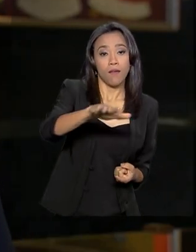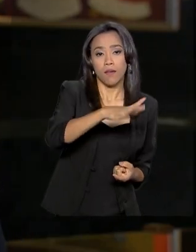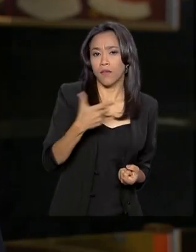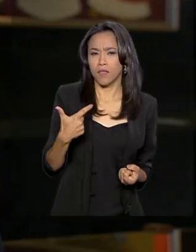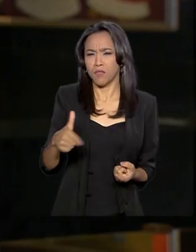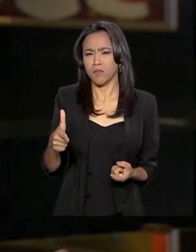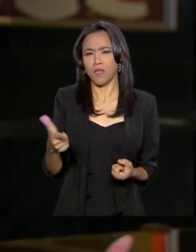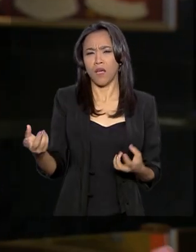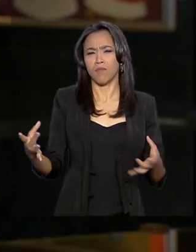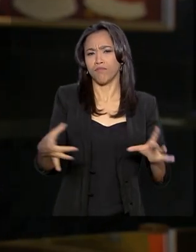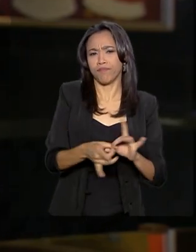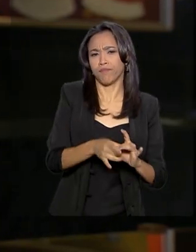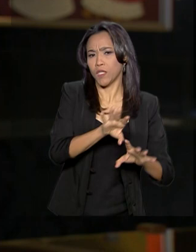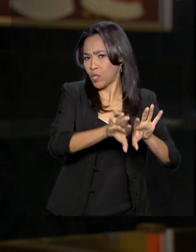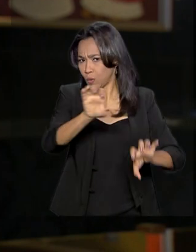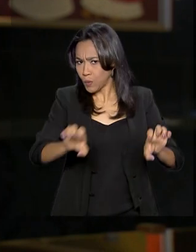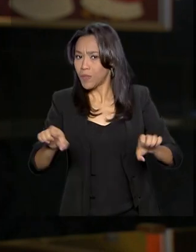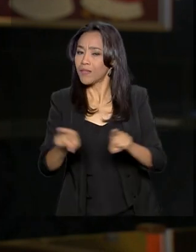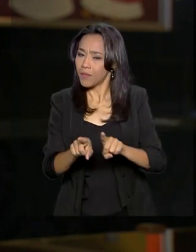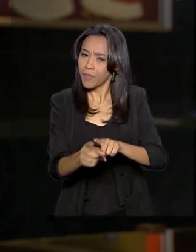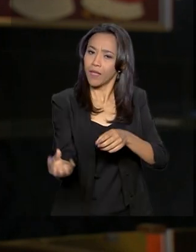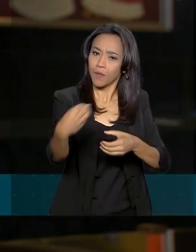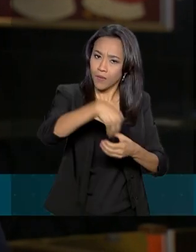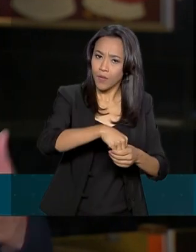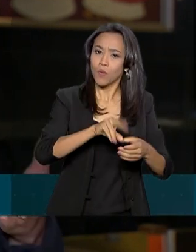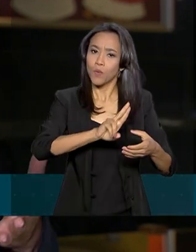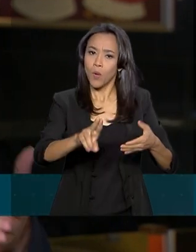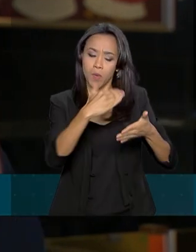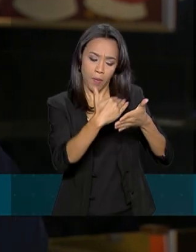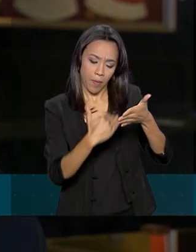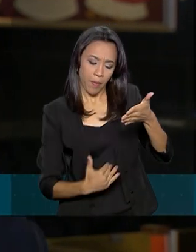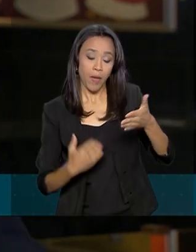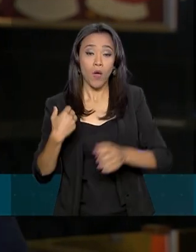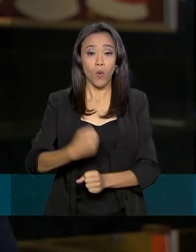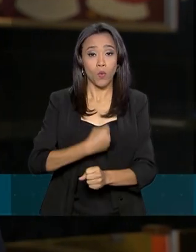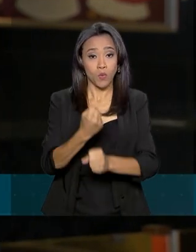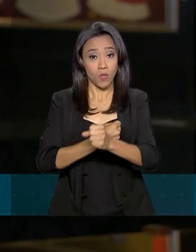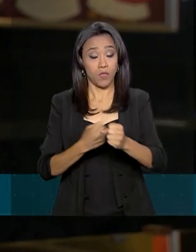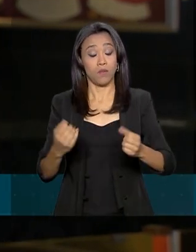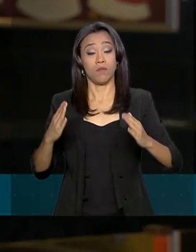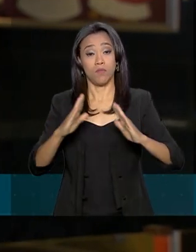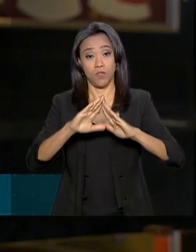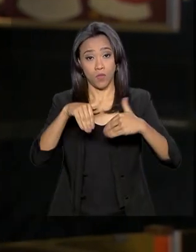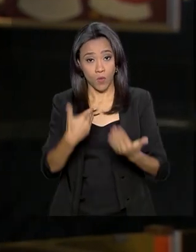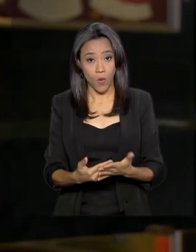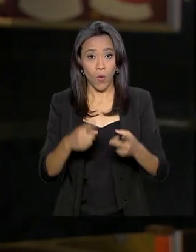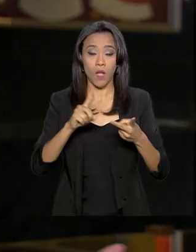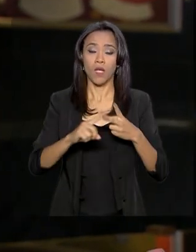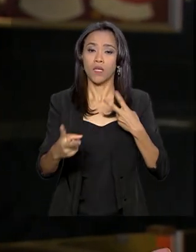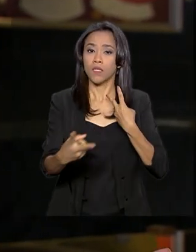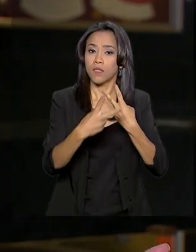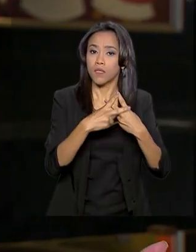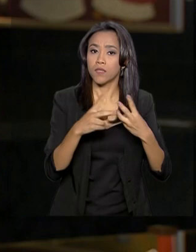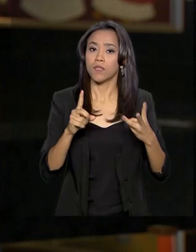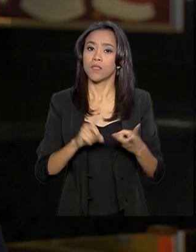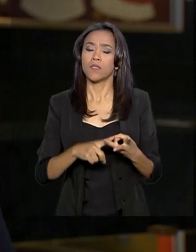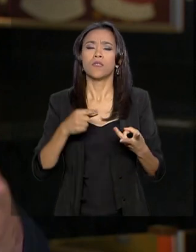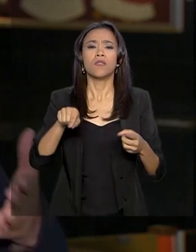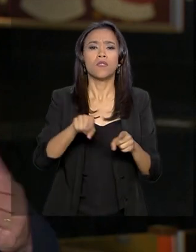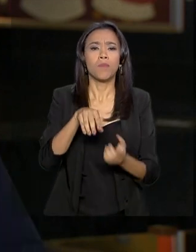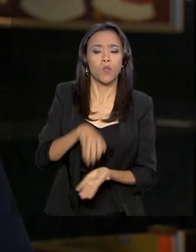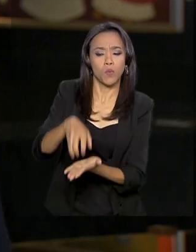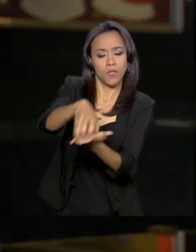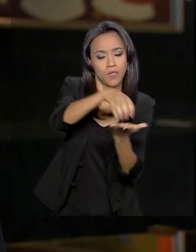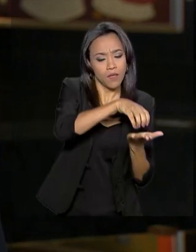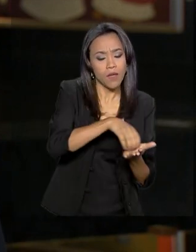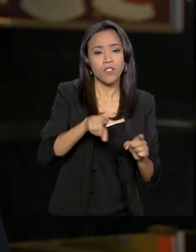infraestrutura também entraram na lista, como a construção de creches, presídios, unidades socioeducativas e a gestão de parques